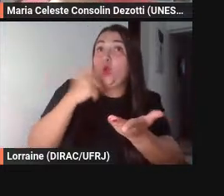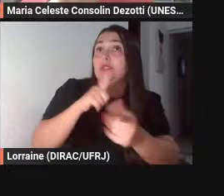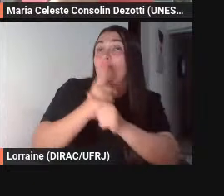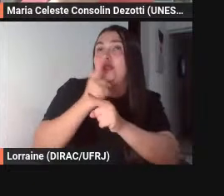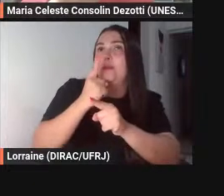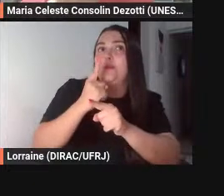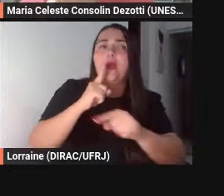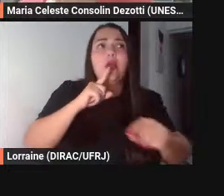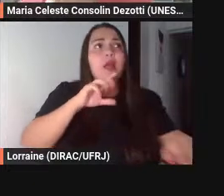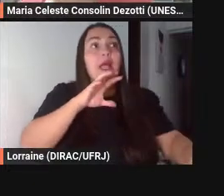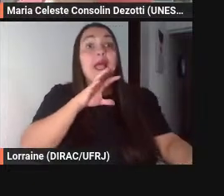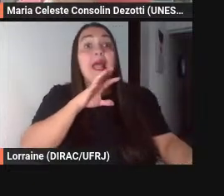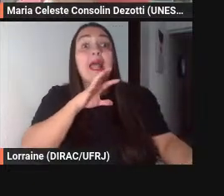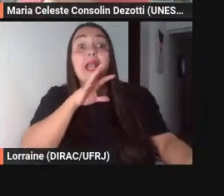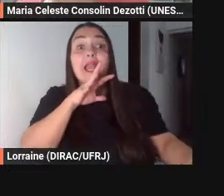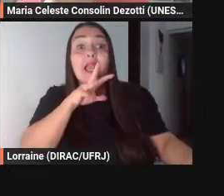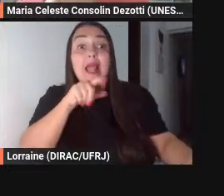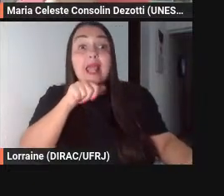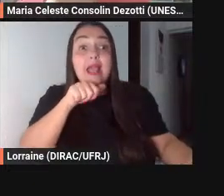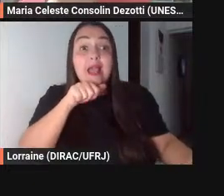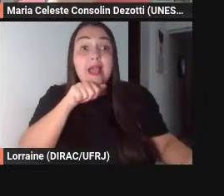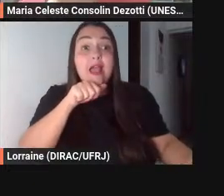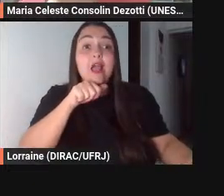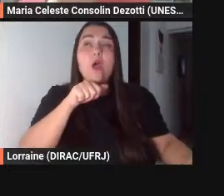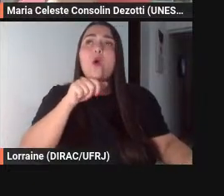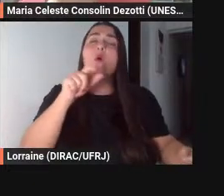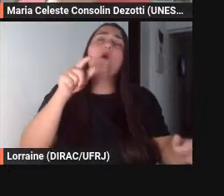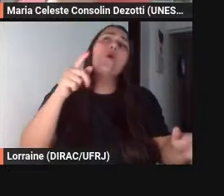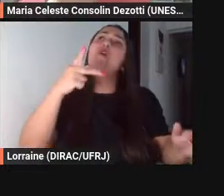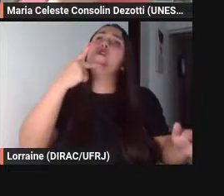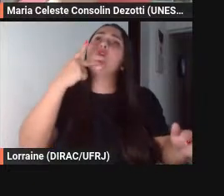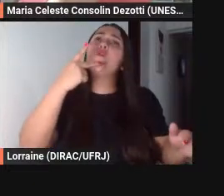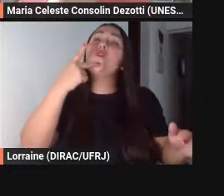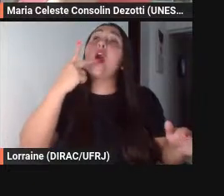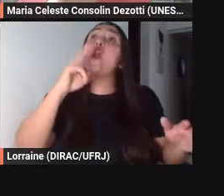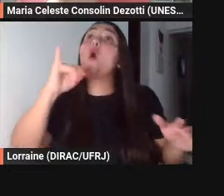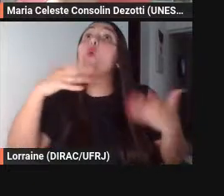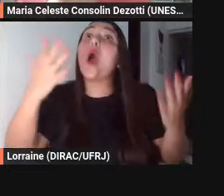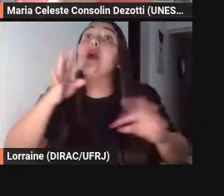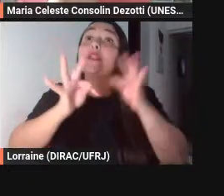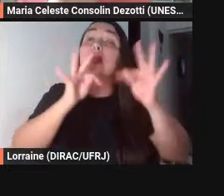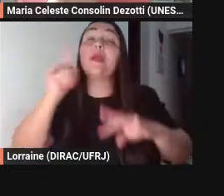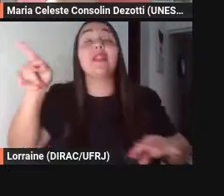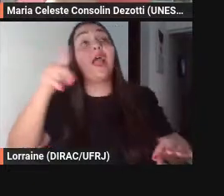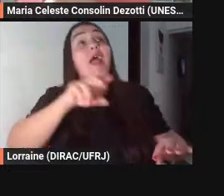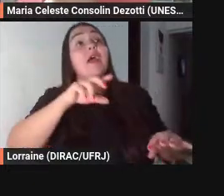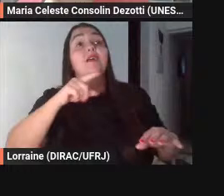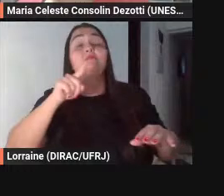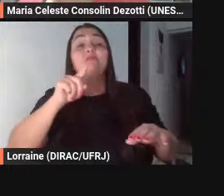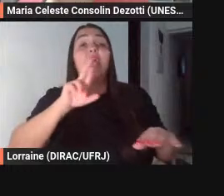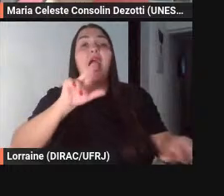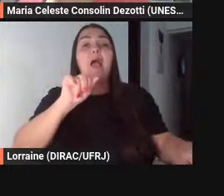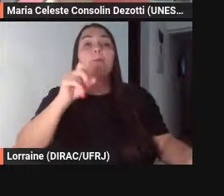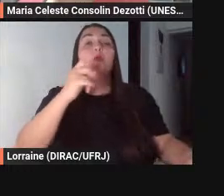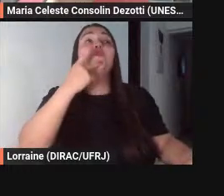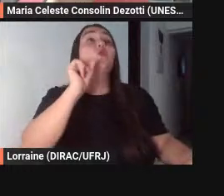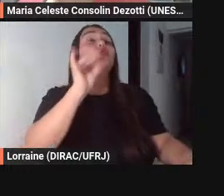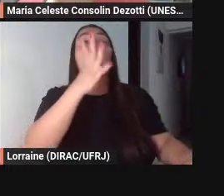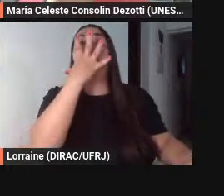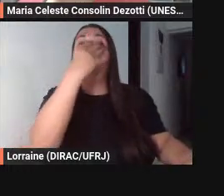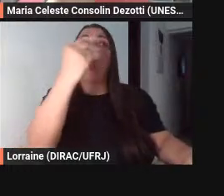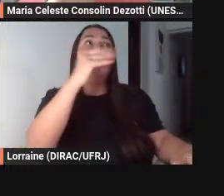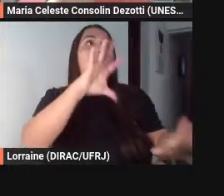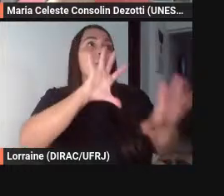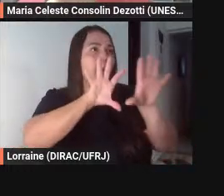mandasse dizer sem demora qual era o tratamento ela falou é só esfolar um lobo vivo e